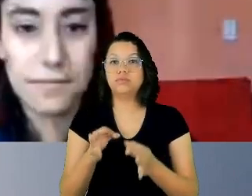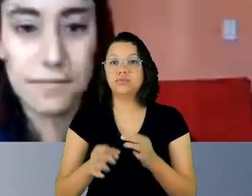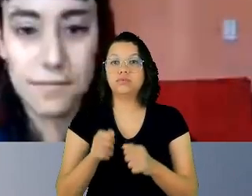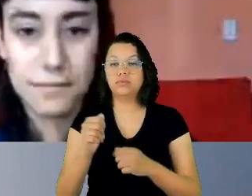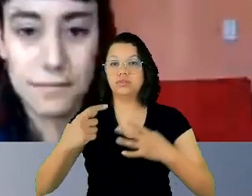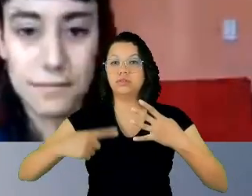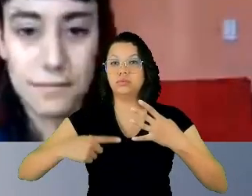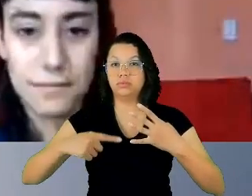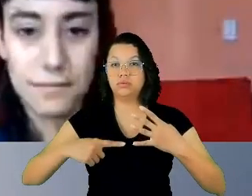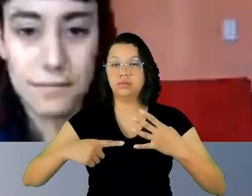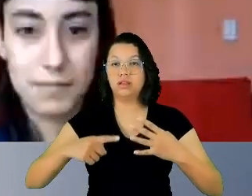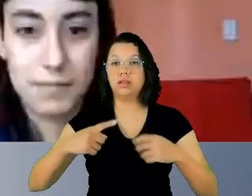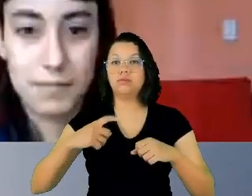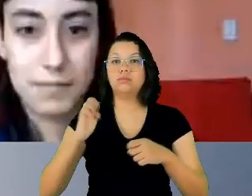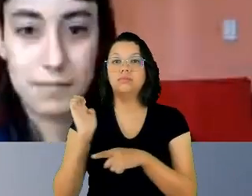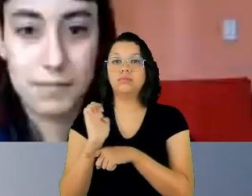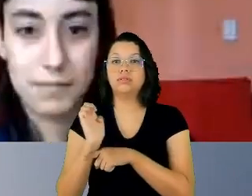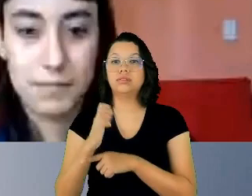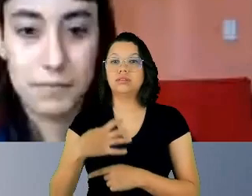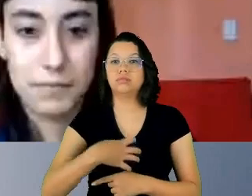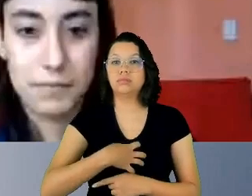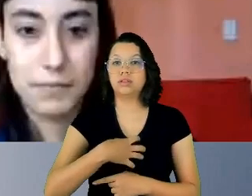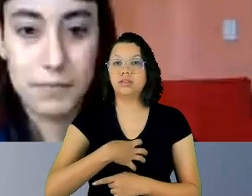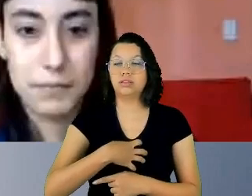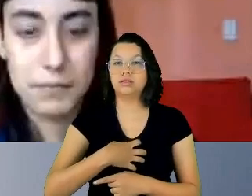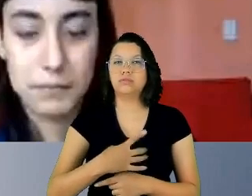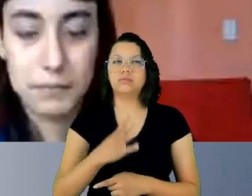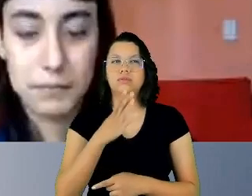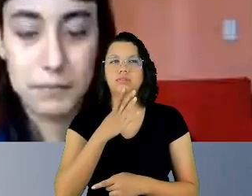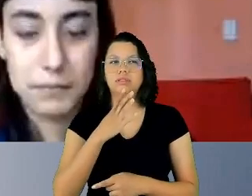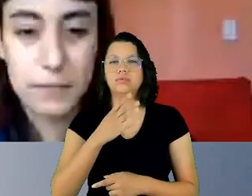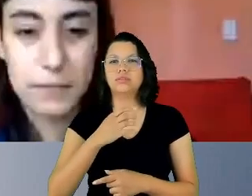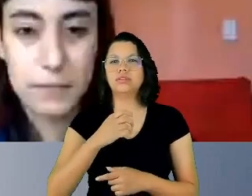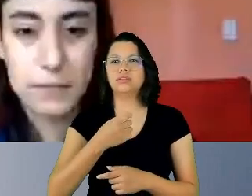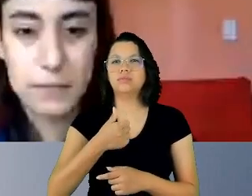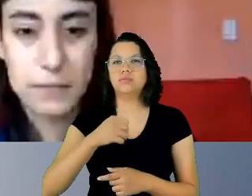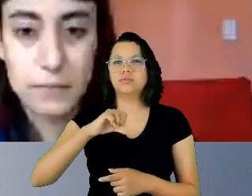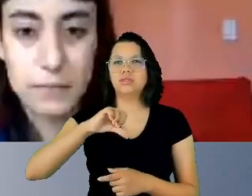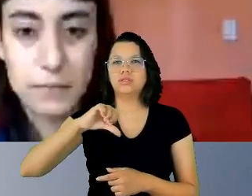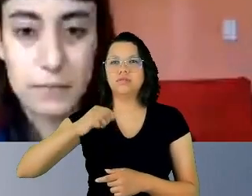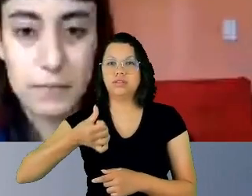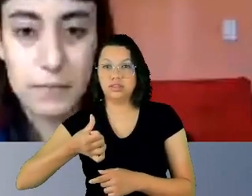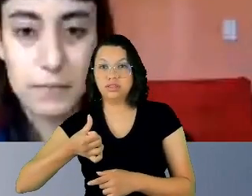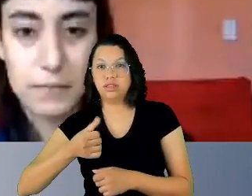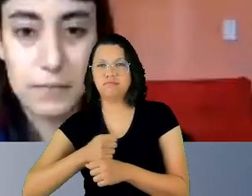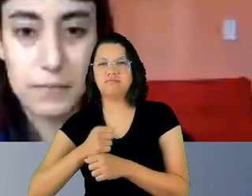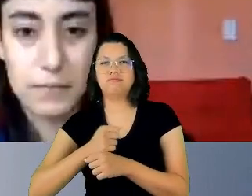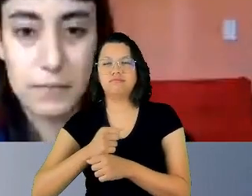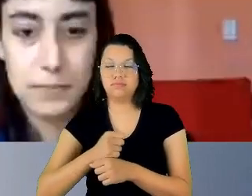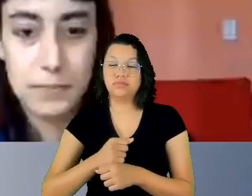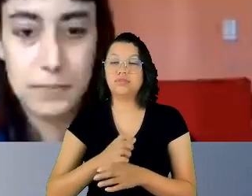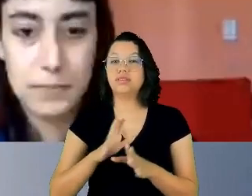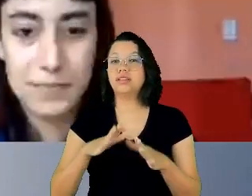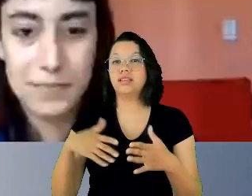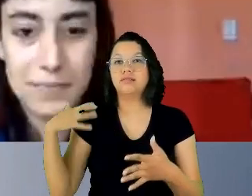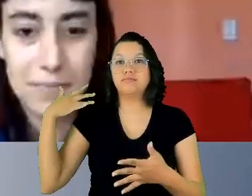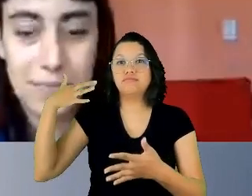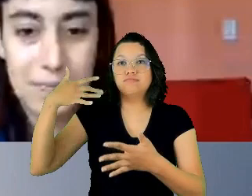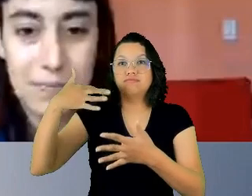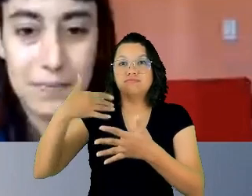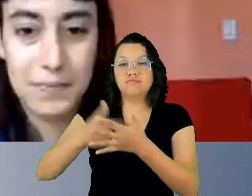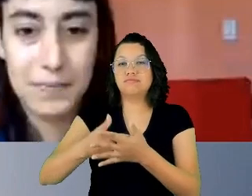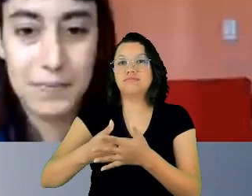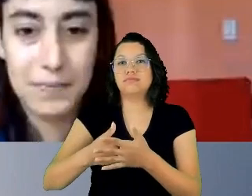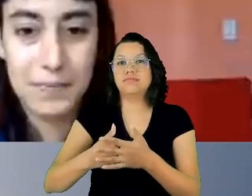em 1996 e desde então eu passei, digamos, a nutrir um carinho